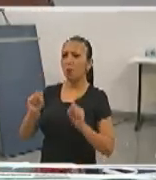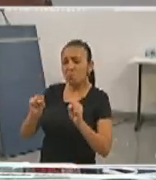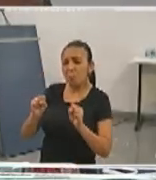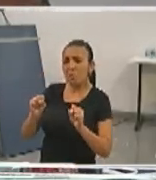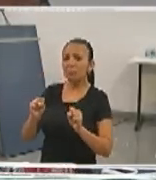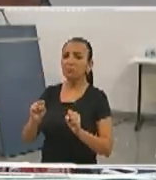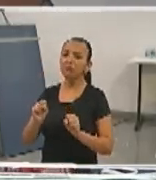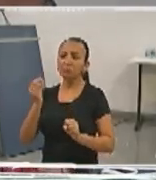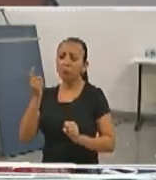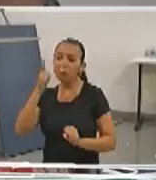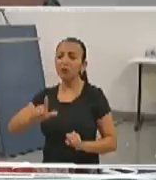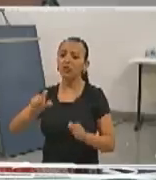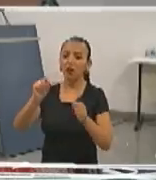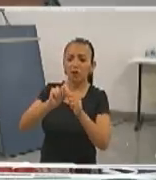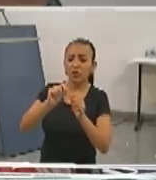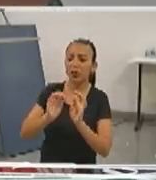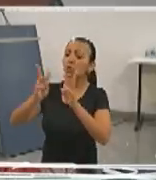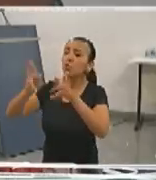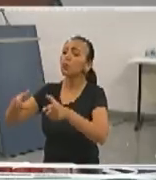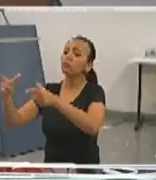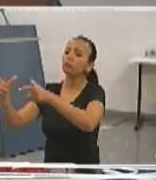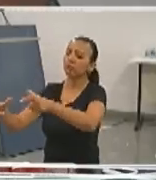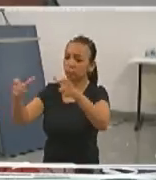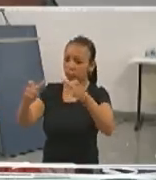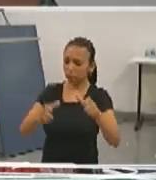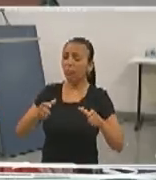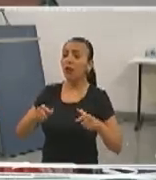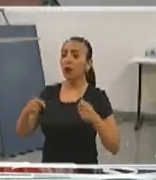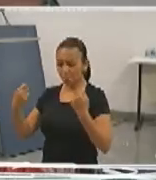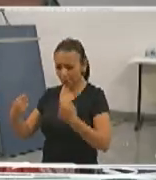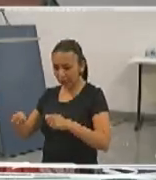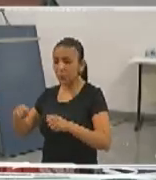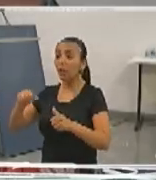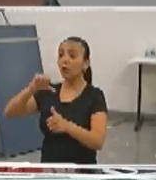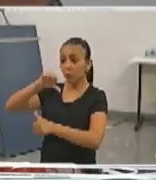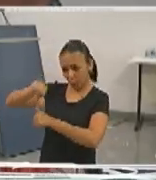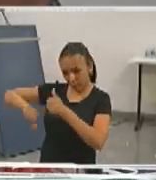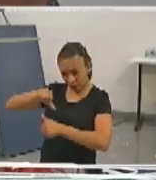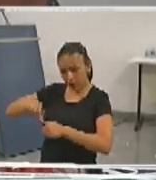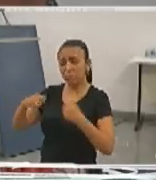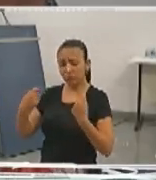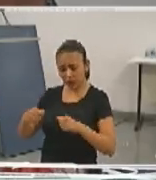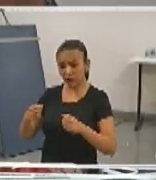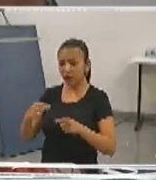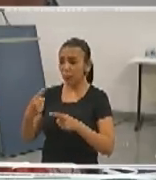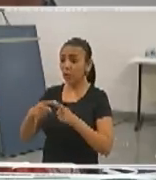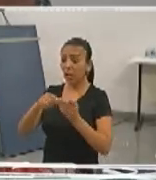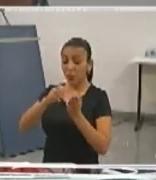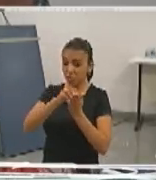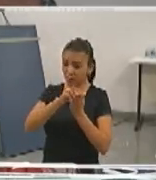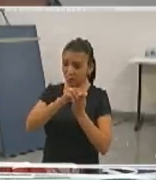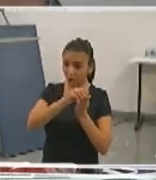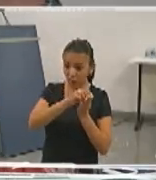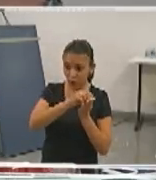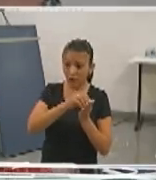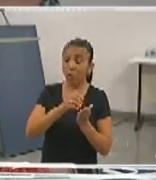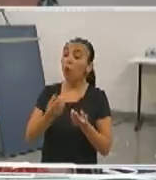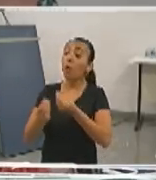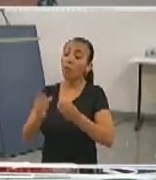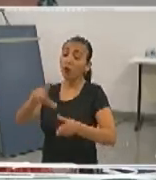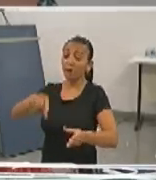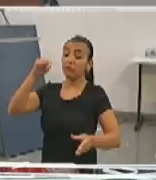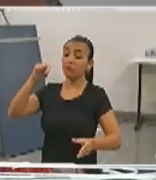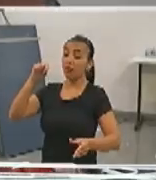fazer isso em todos os setores que nós vamos ter necessidade de trocar alguém. Por quê? Porque ele foi escolhido pelo meio que ele vai chefiar.